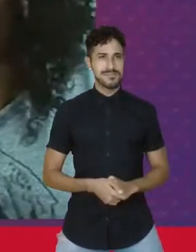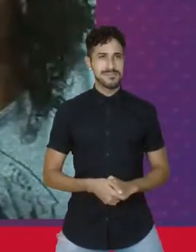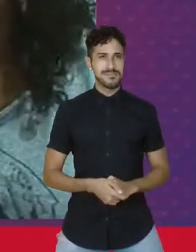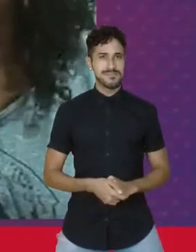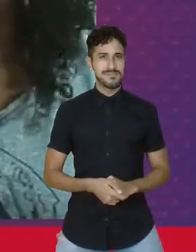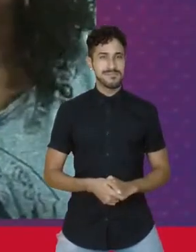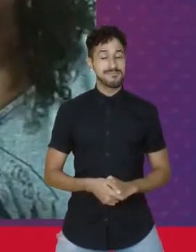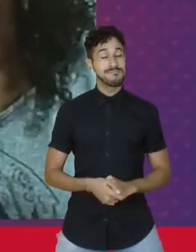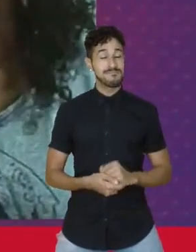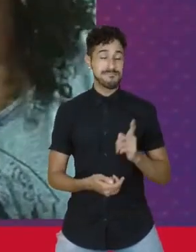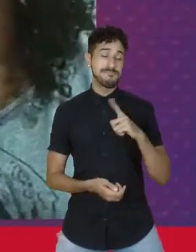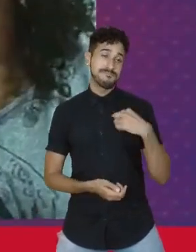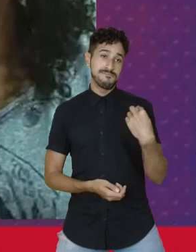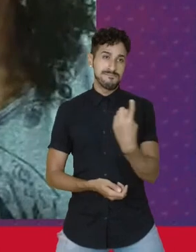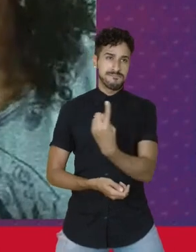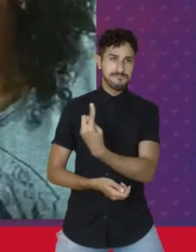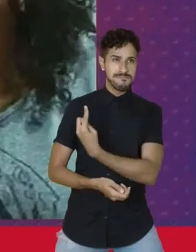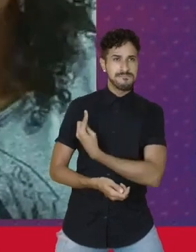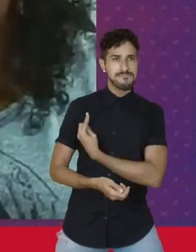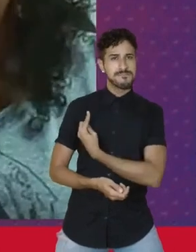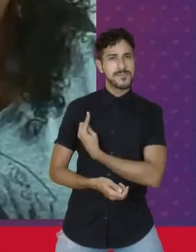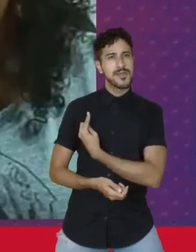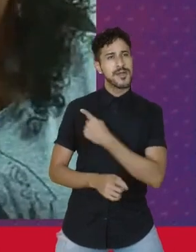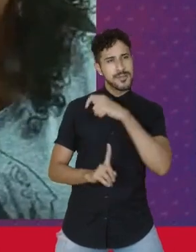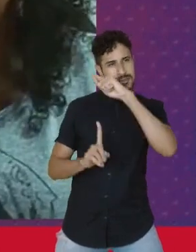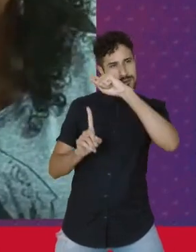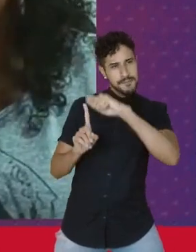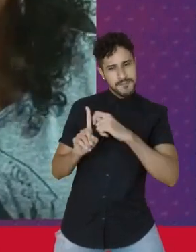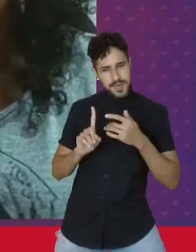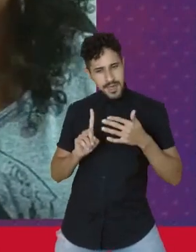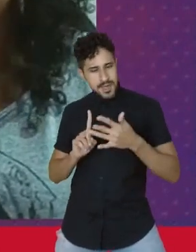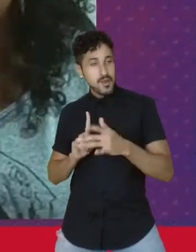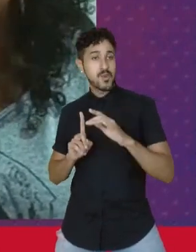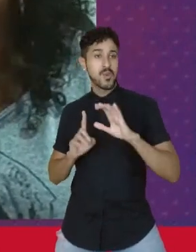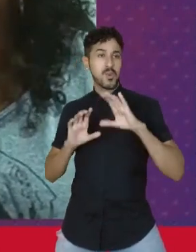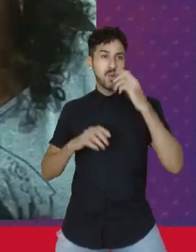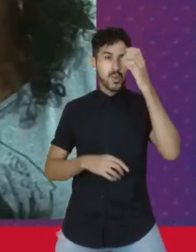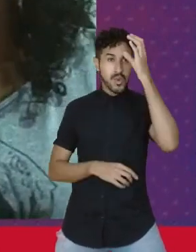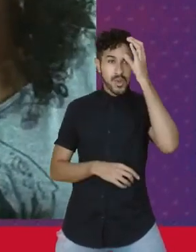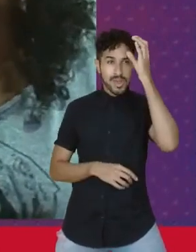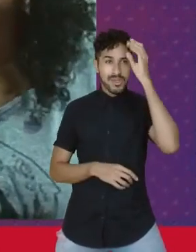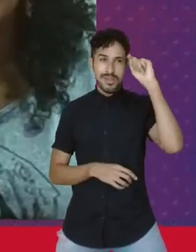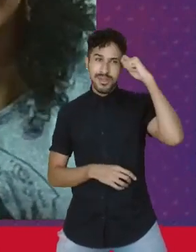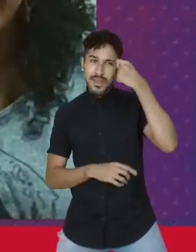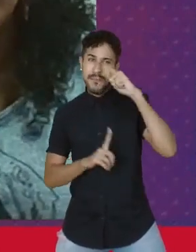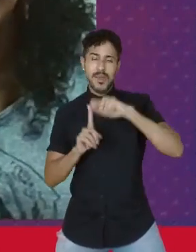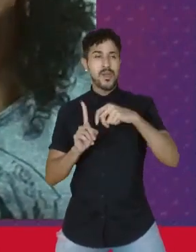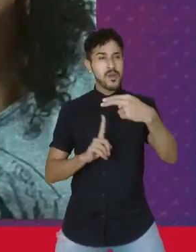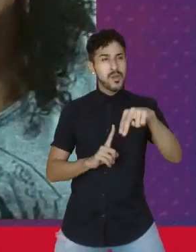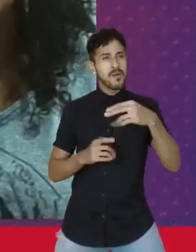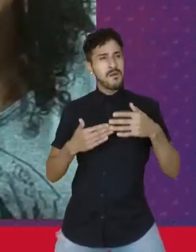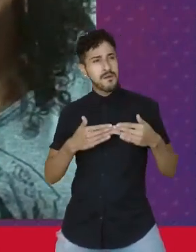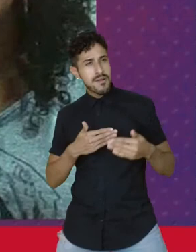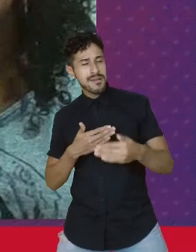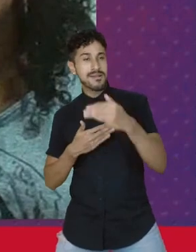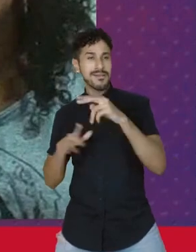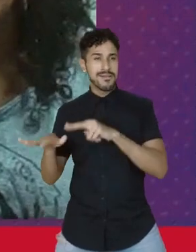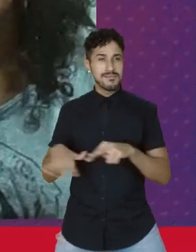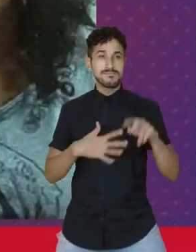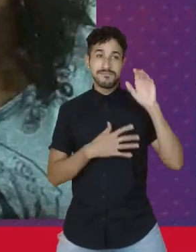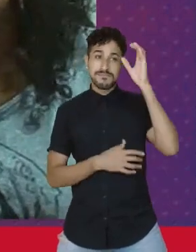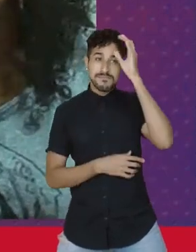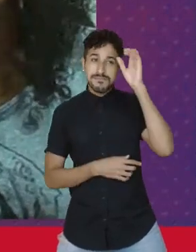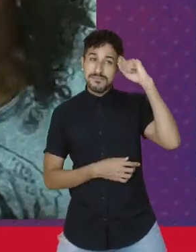Acho que a gente entra nesse mês da consciência negra, esse mês de novembro, a gente vai entrar na semana da consciência